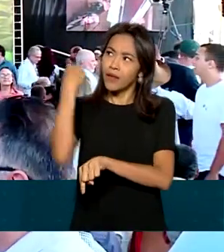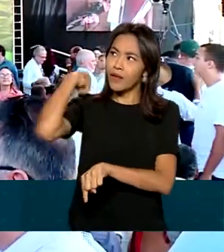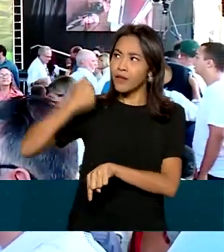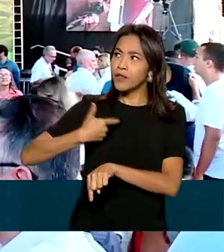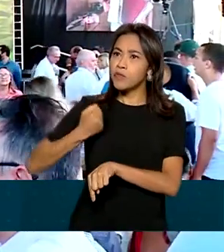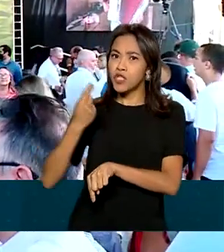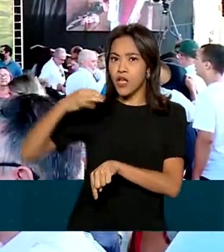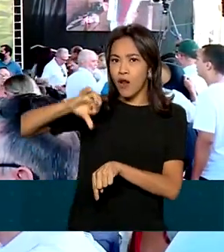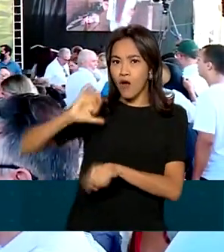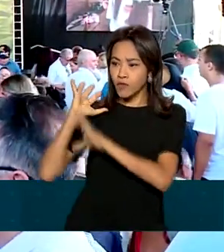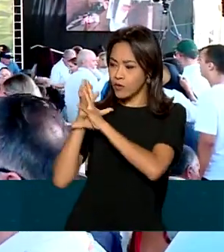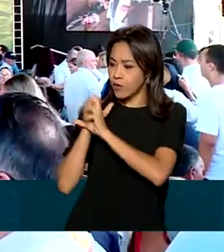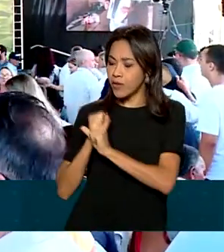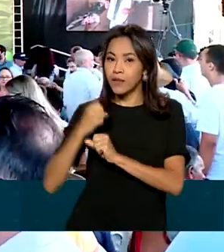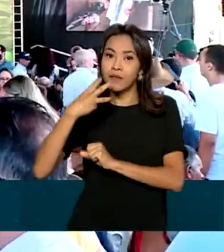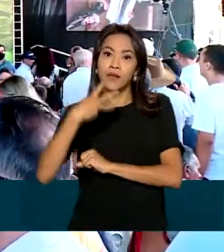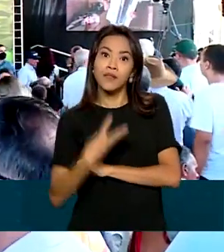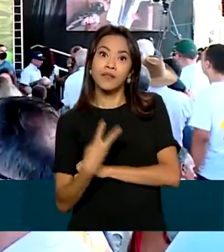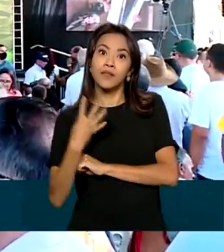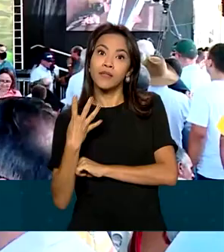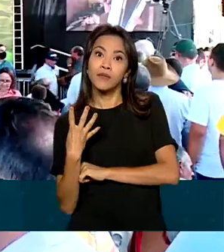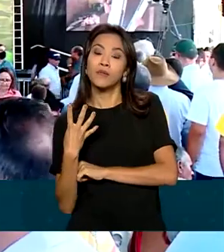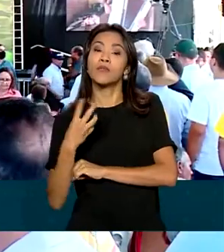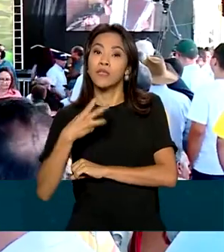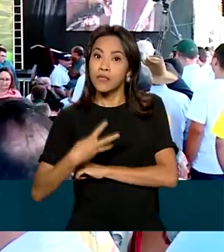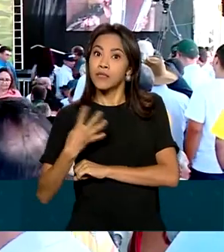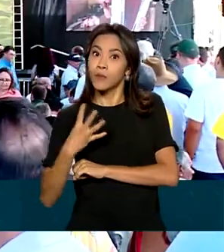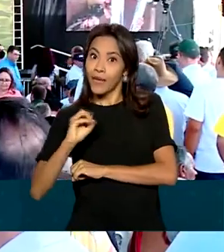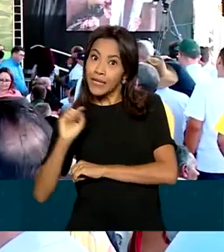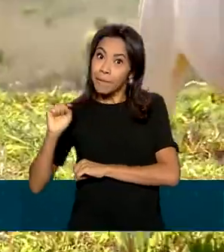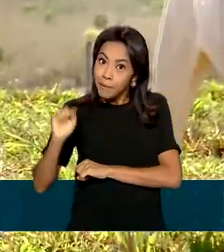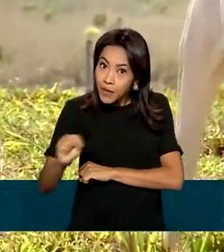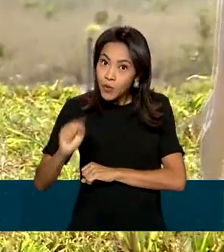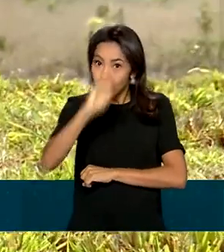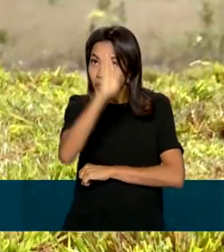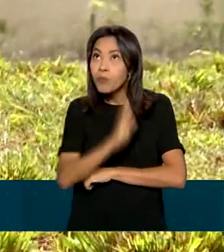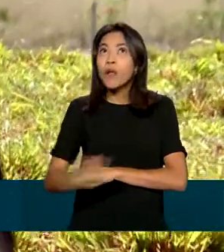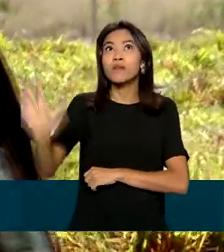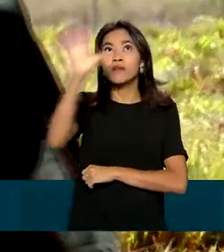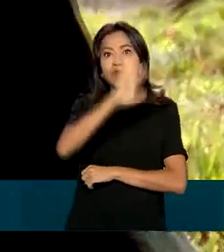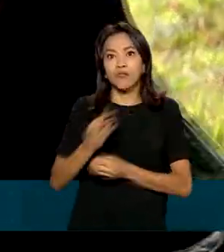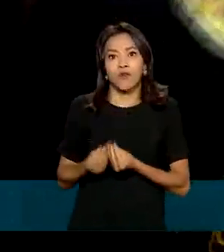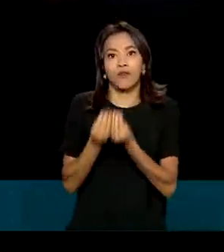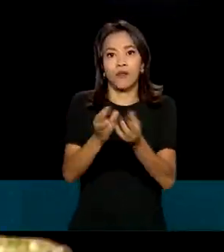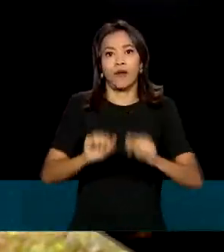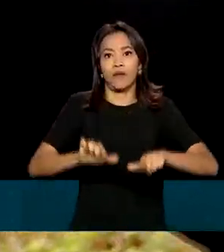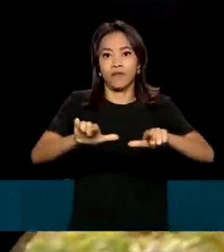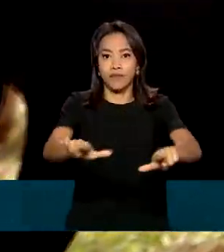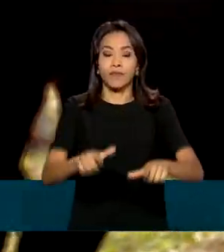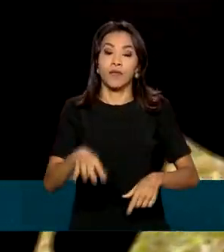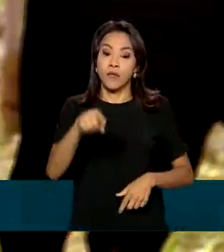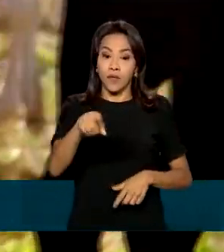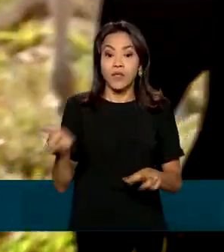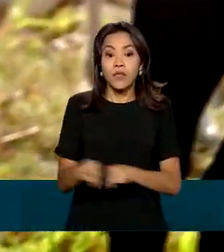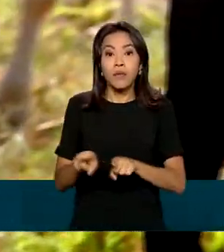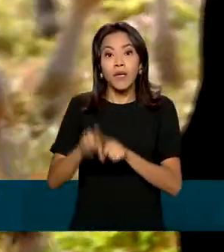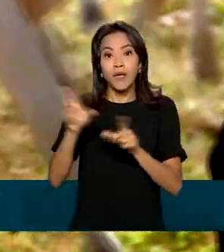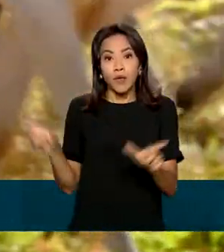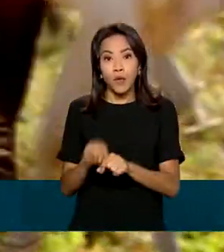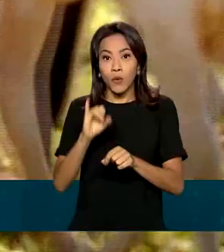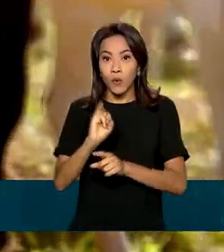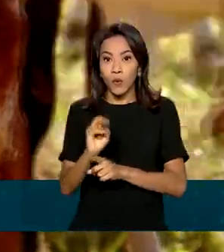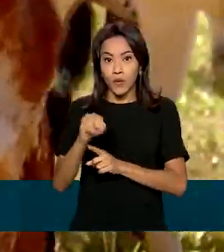emitidos mais de 340 mil títulos em todo o Brasil. Apenas em Minas Gerais, o INCRA concedeu R$ 22